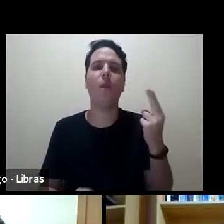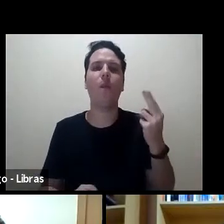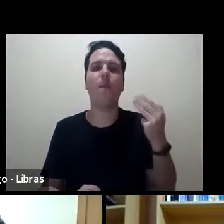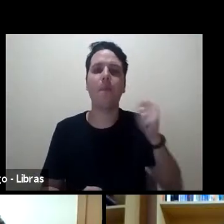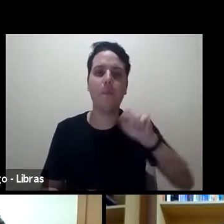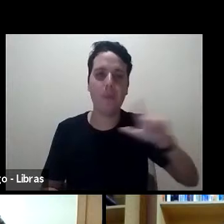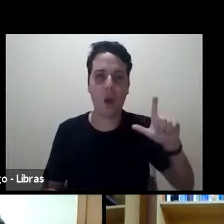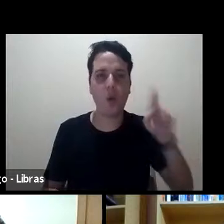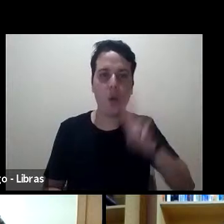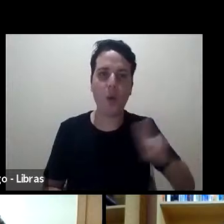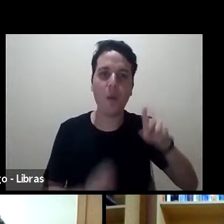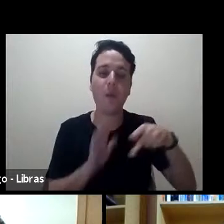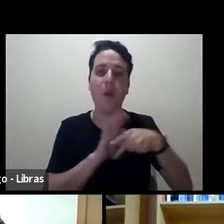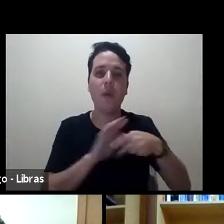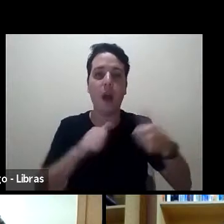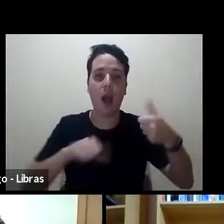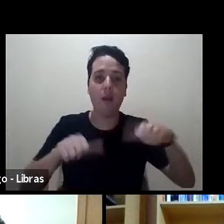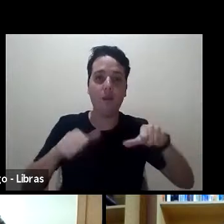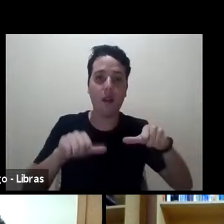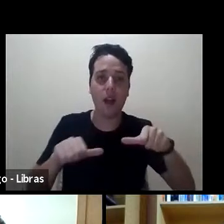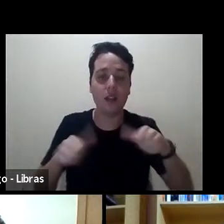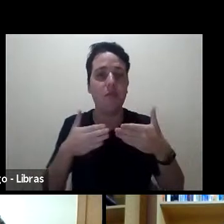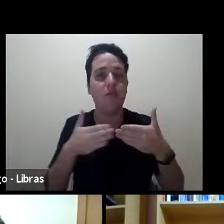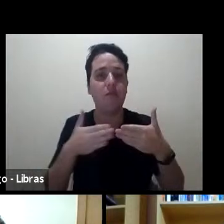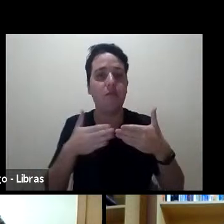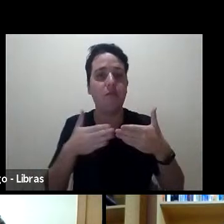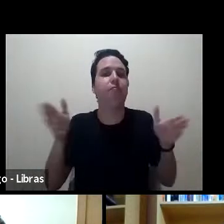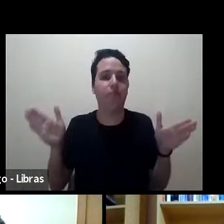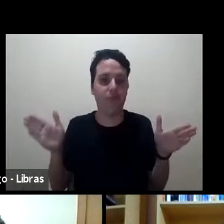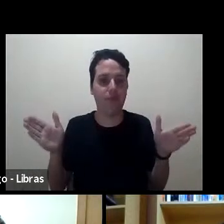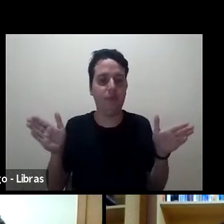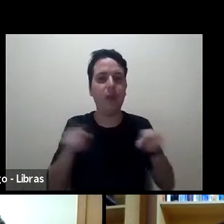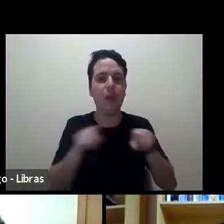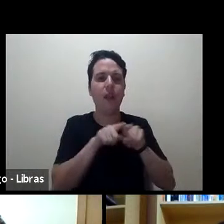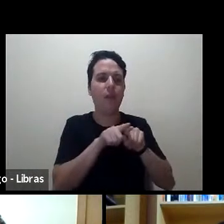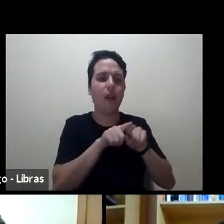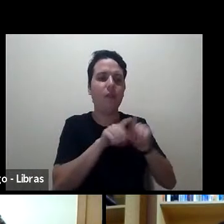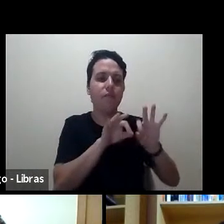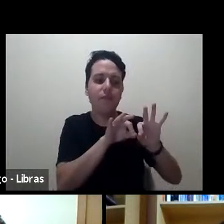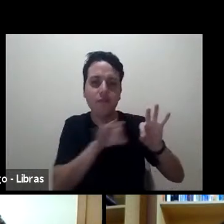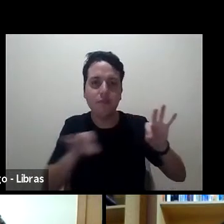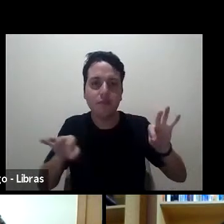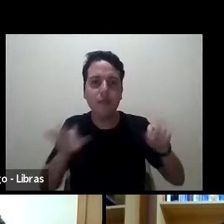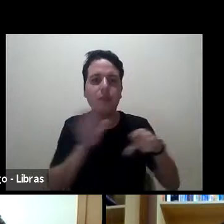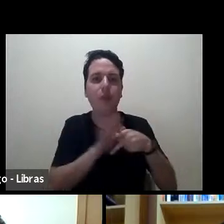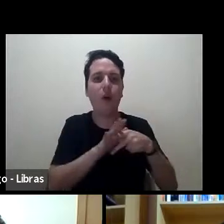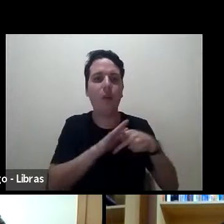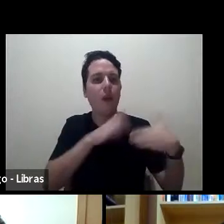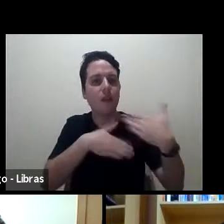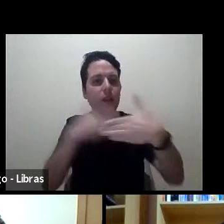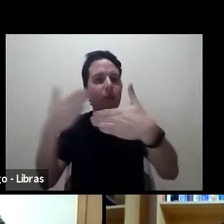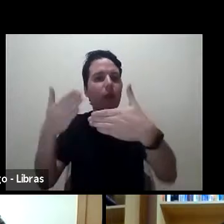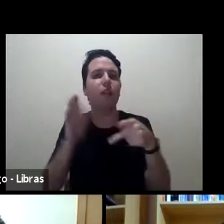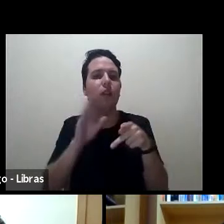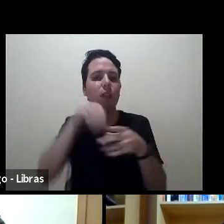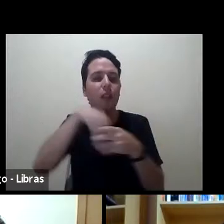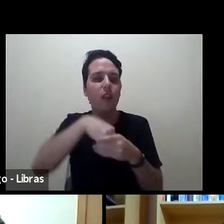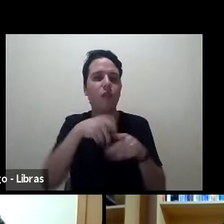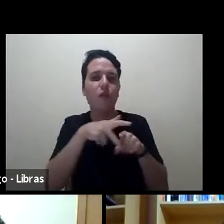avaliações em larga escala e das métricas de desempenho nas reformas educacionais.